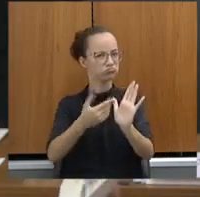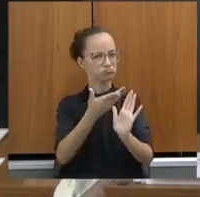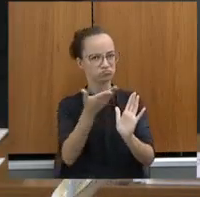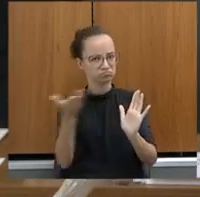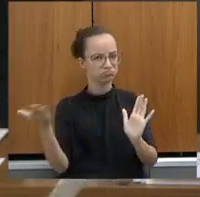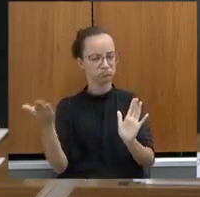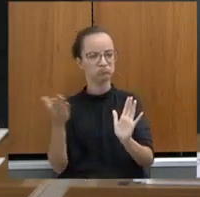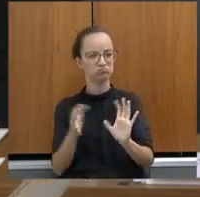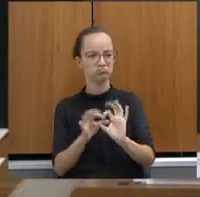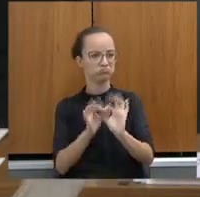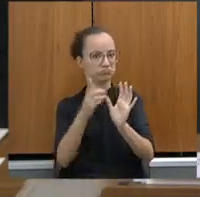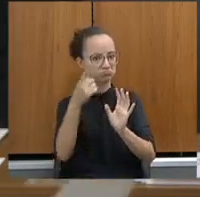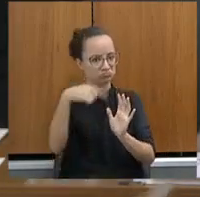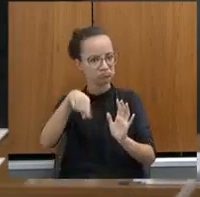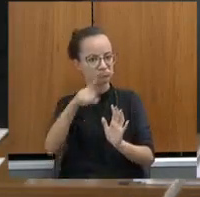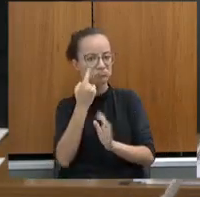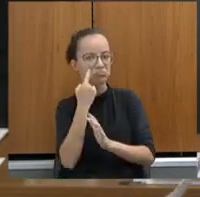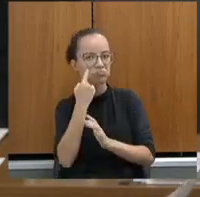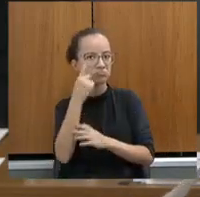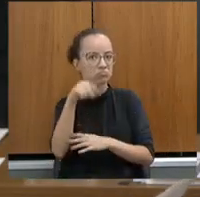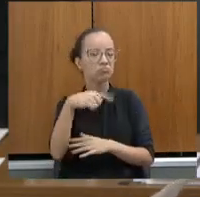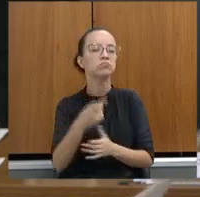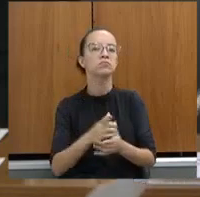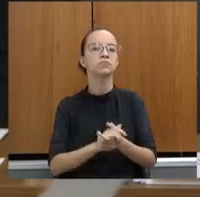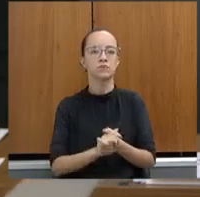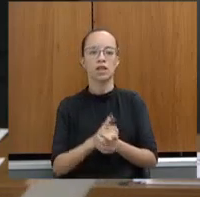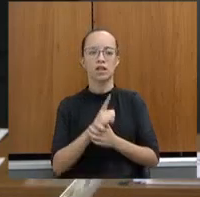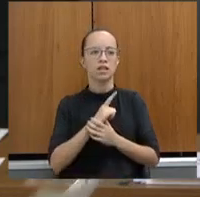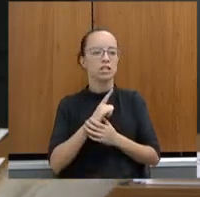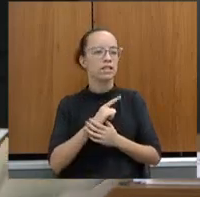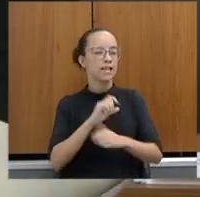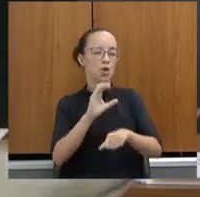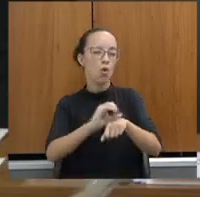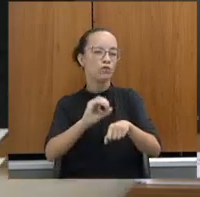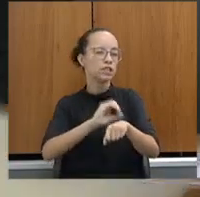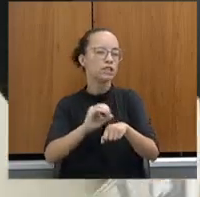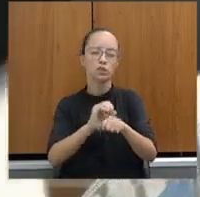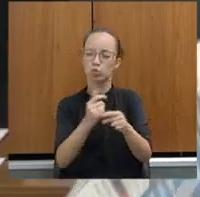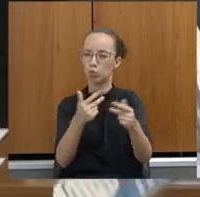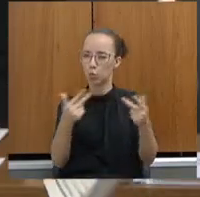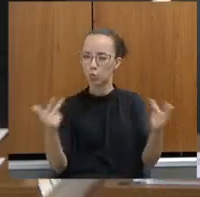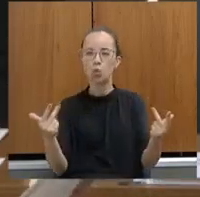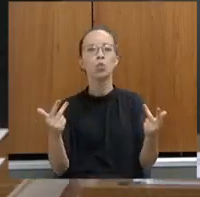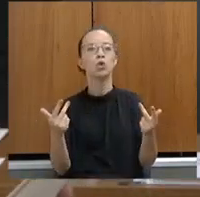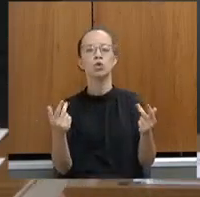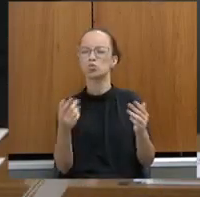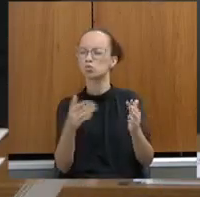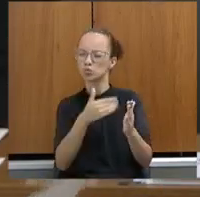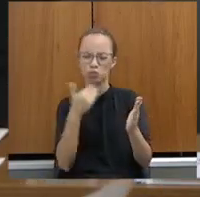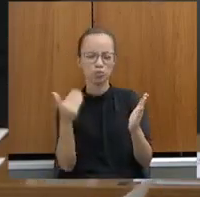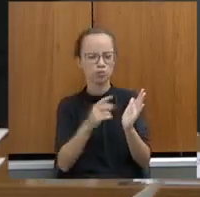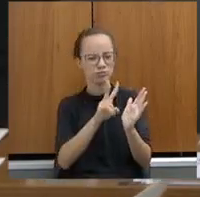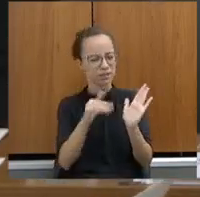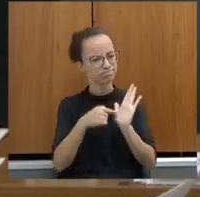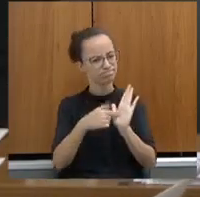disponível. Pode passar. A gente tem diversas oficinas também. Depois tudo vai ficar à disposição.